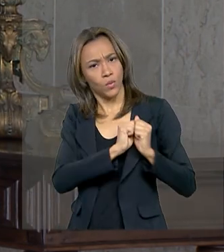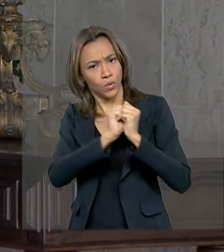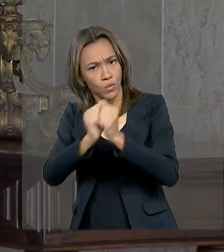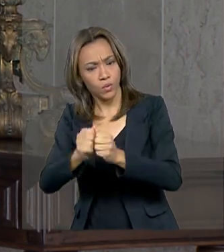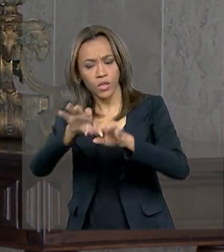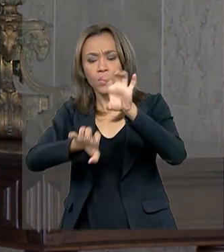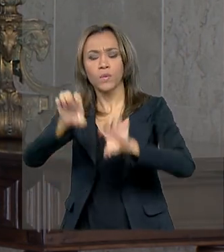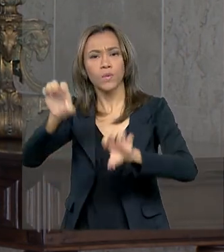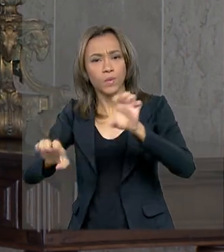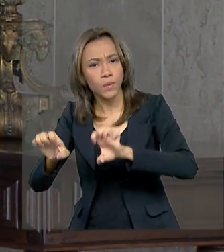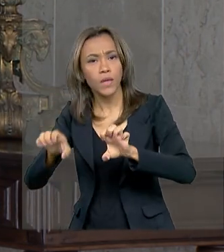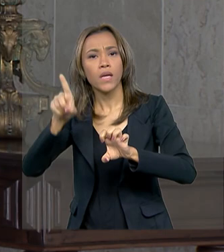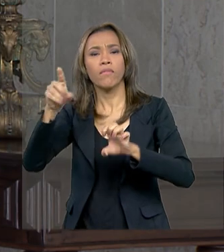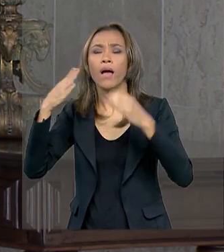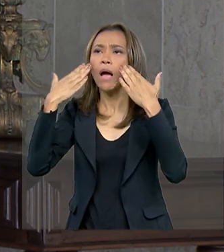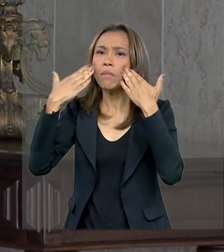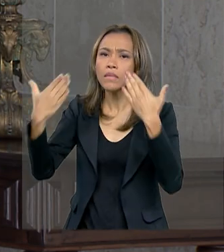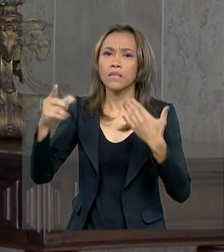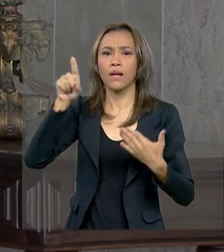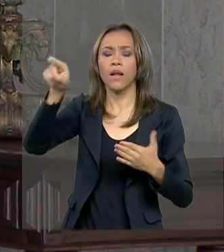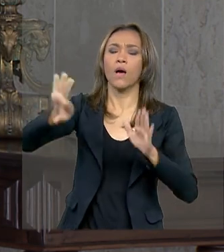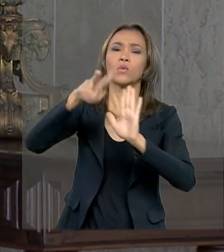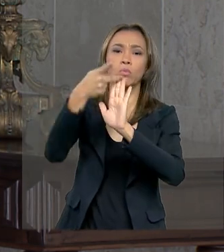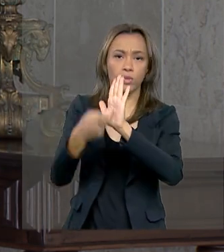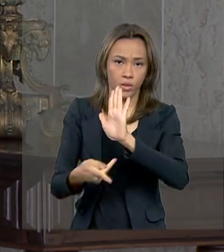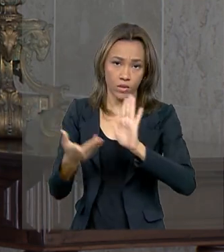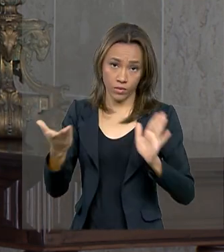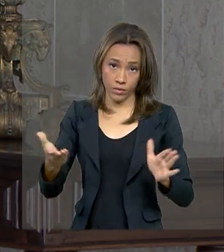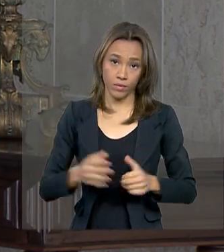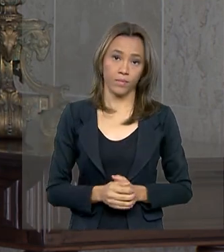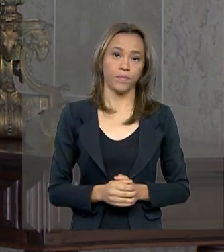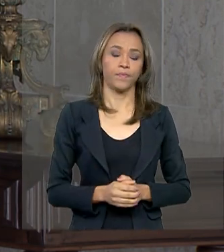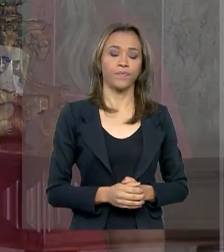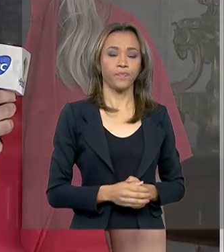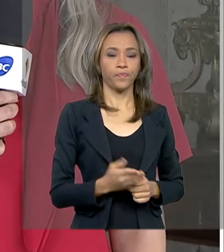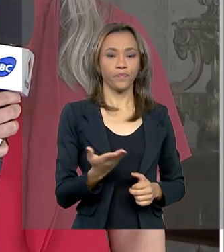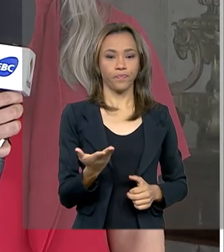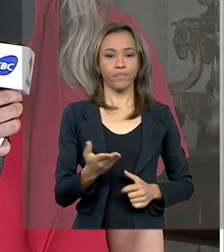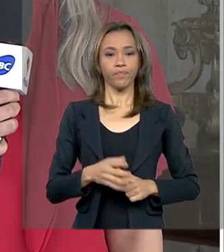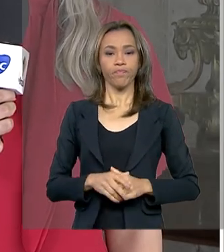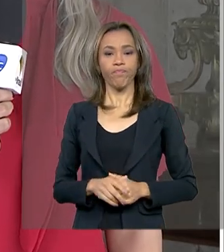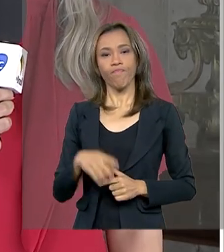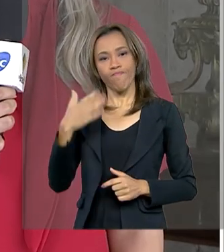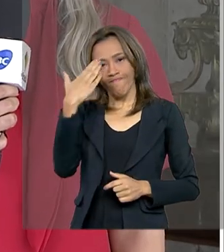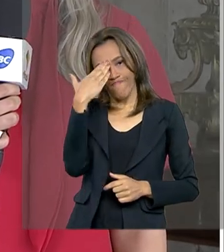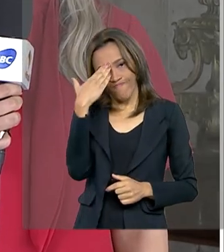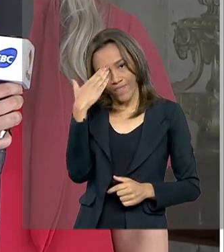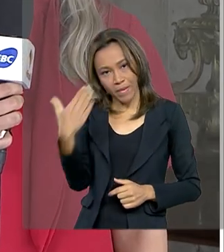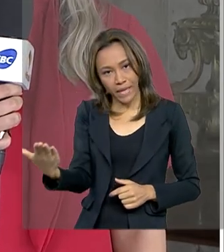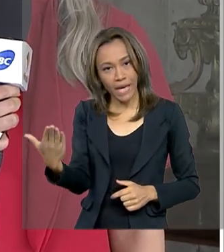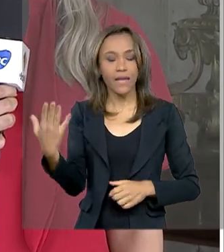que apresenta aos investidores ali os projetos da pasta dele. Eu volto com você, Renata. Obrigada, Selma, pelas suas informações.